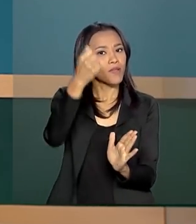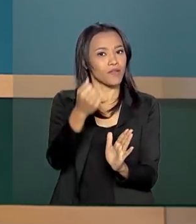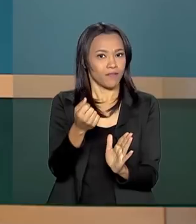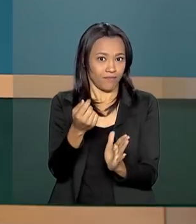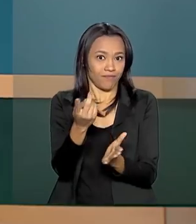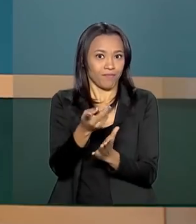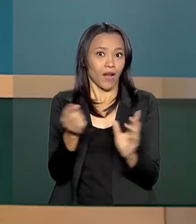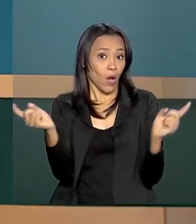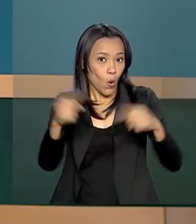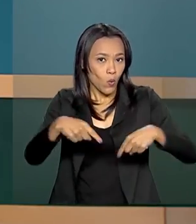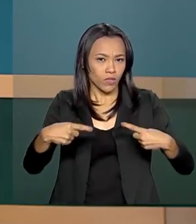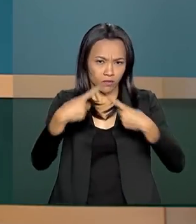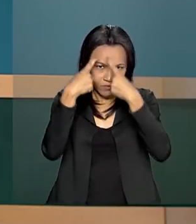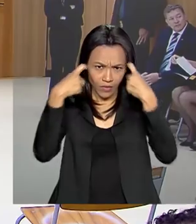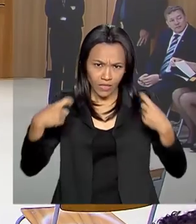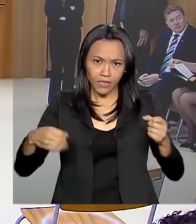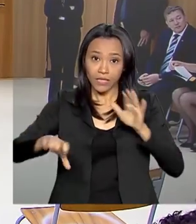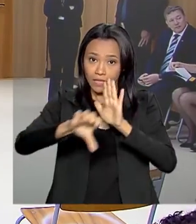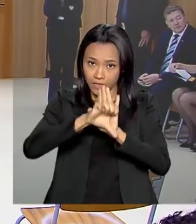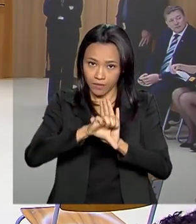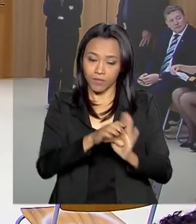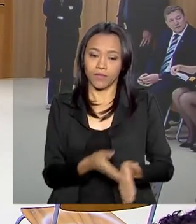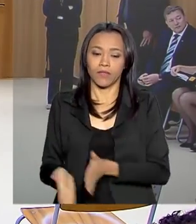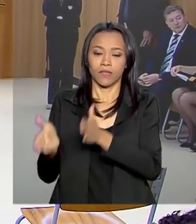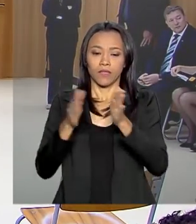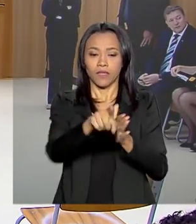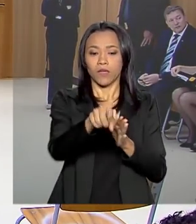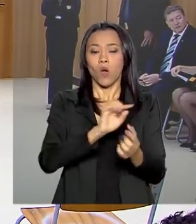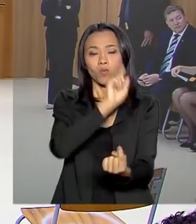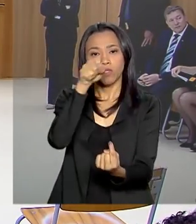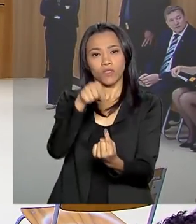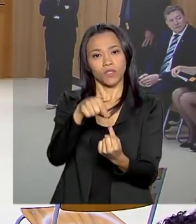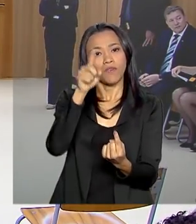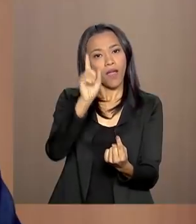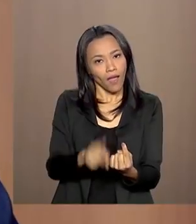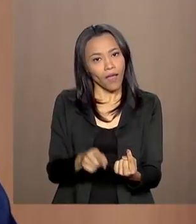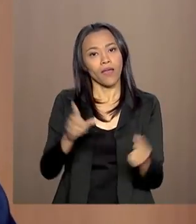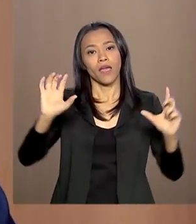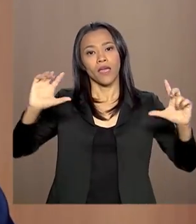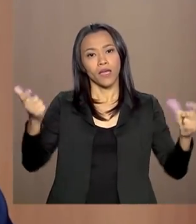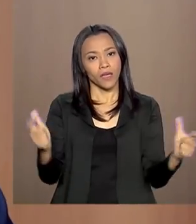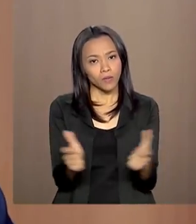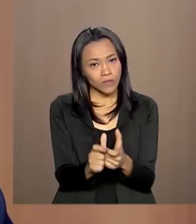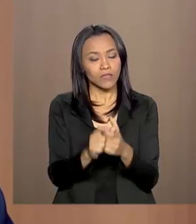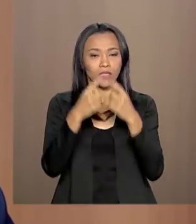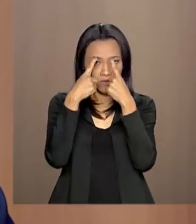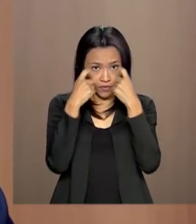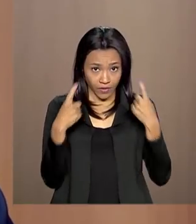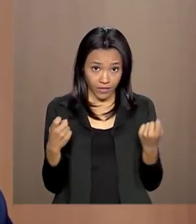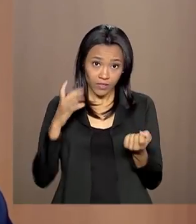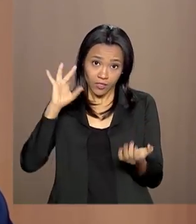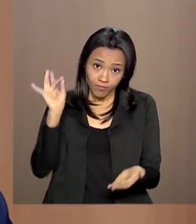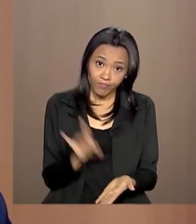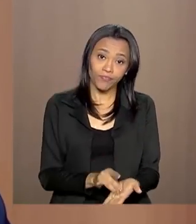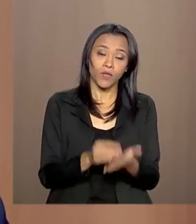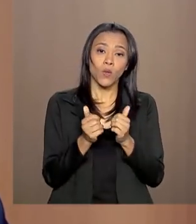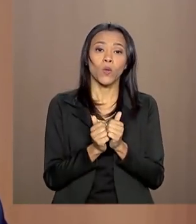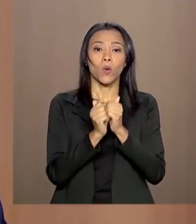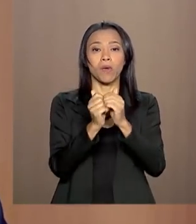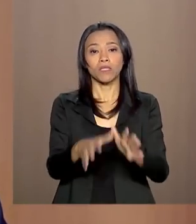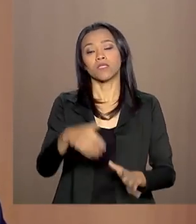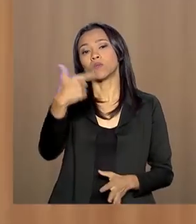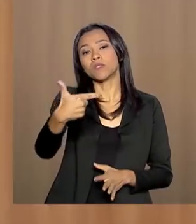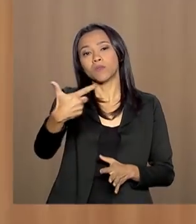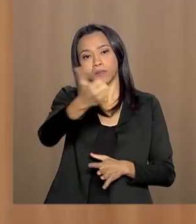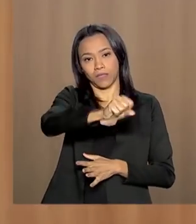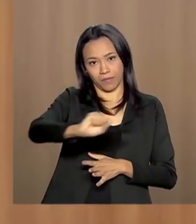Criminalidade Violenta. A ideia é colocar o plano de redução da violência em prática já a partir do segundo